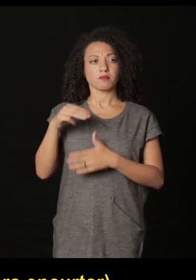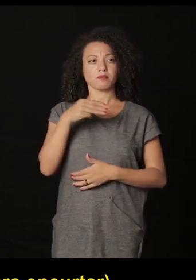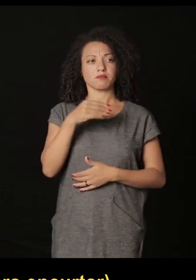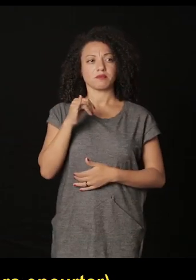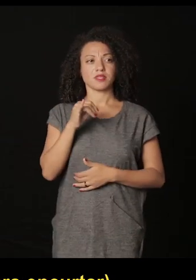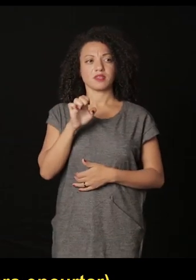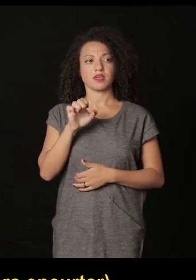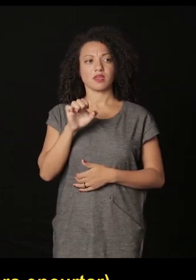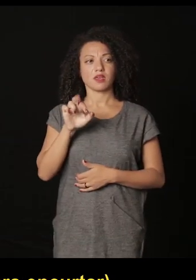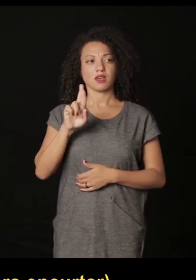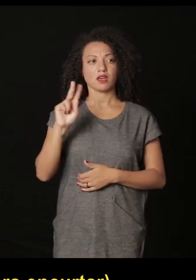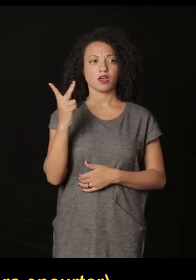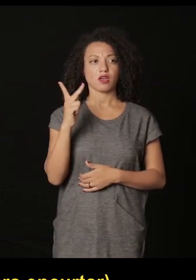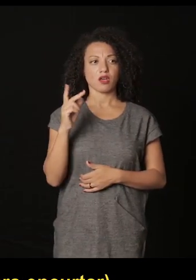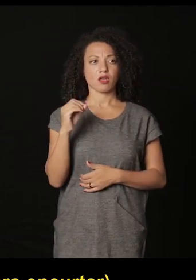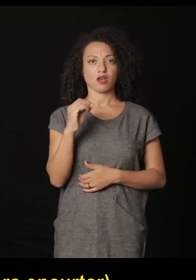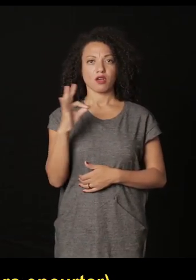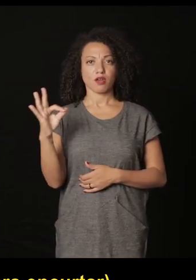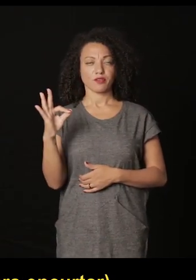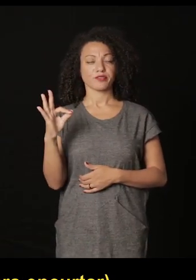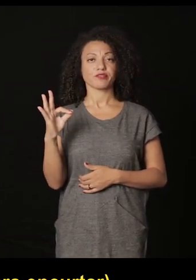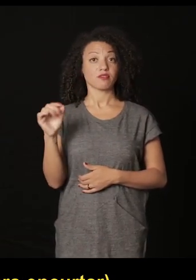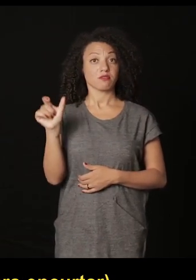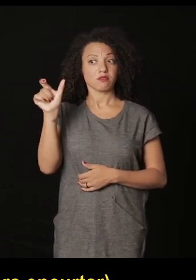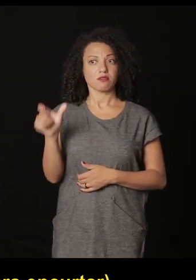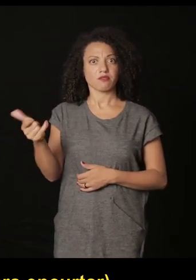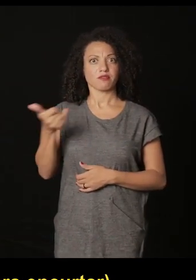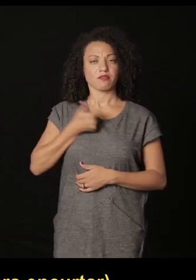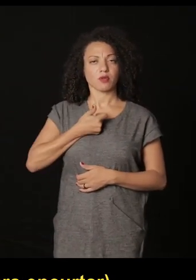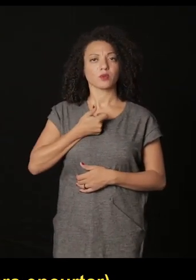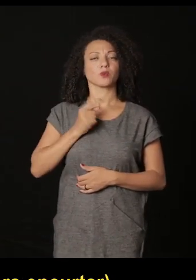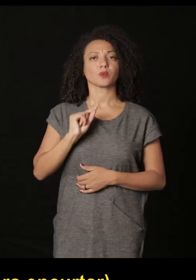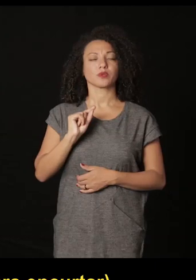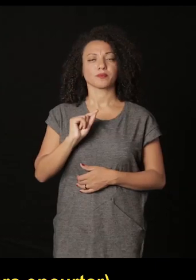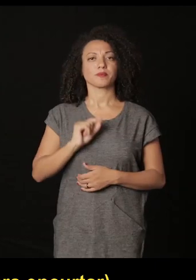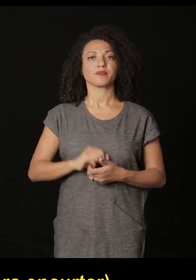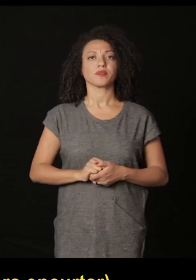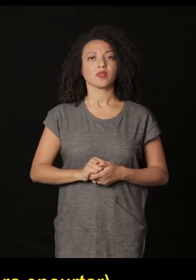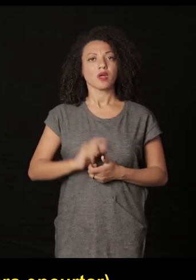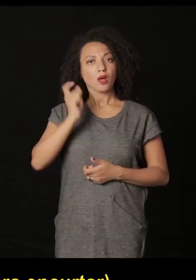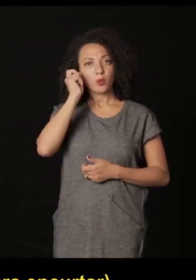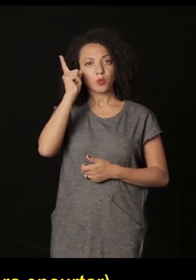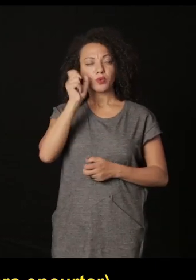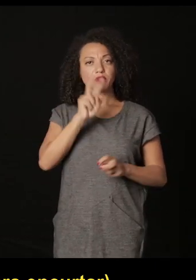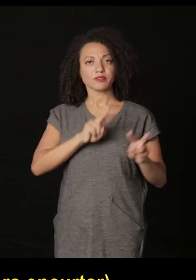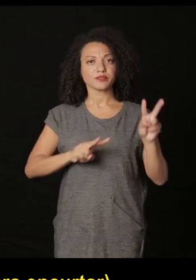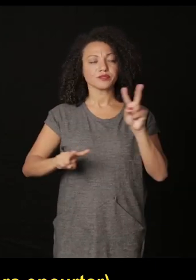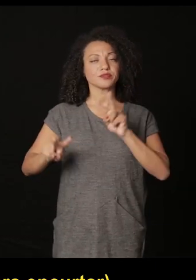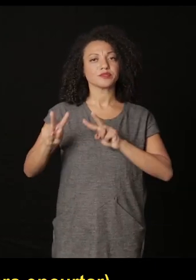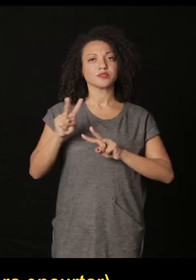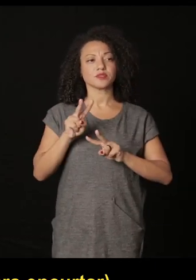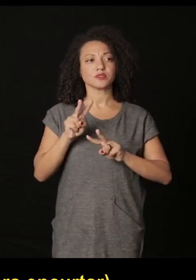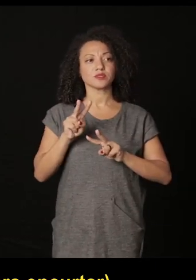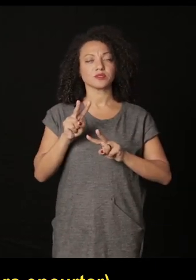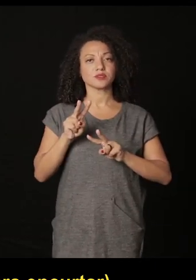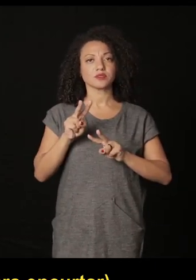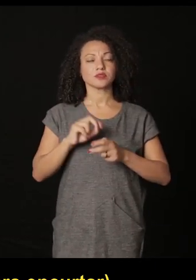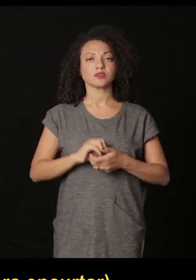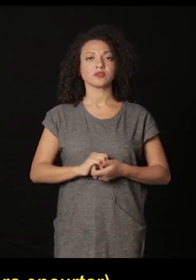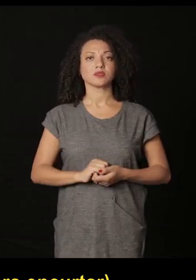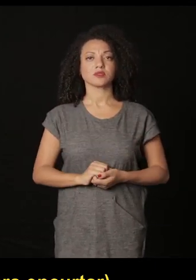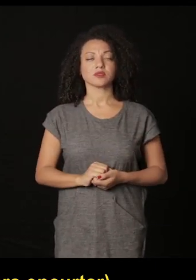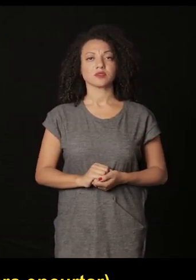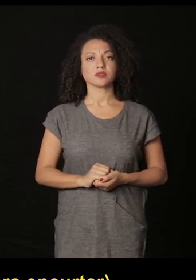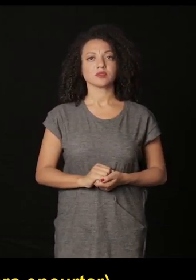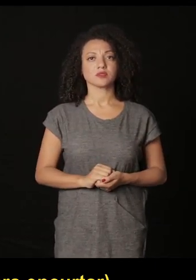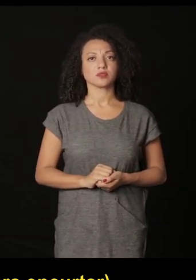um dos pioneros Mirzov diz para ser corto que a